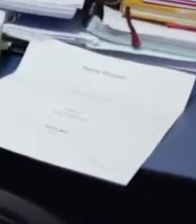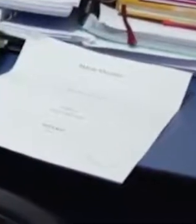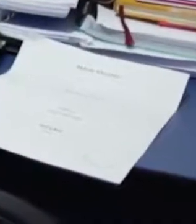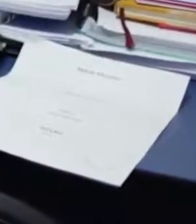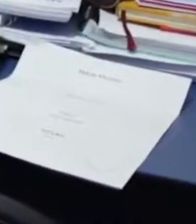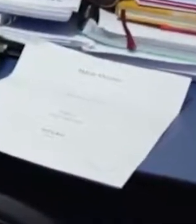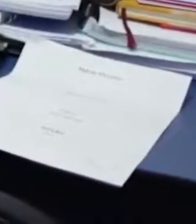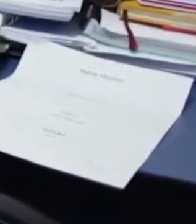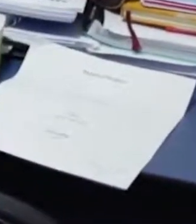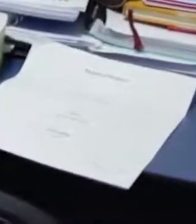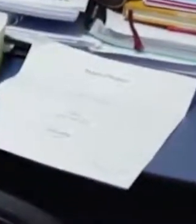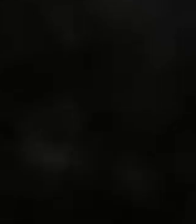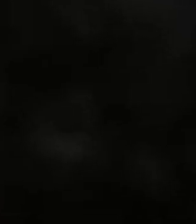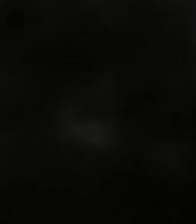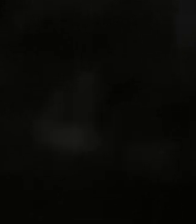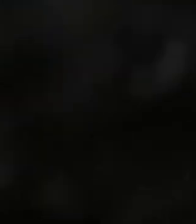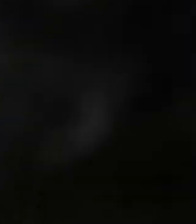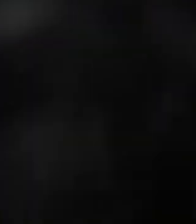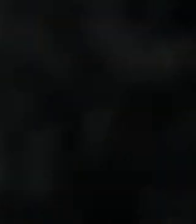isso.